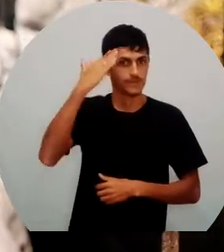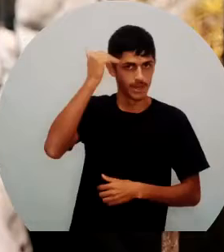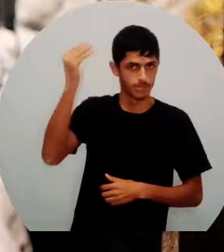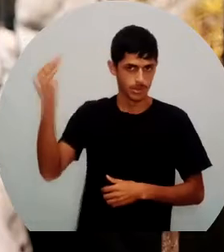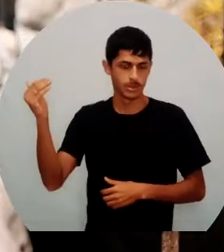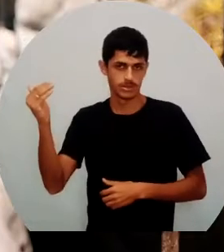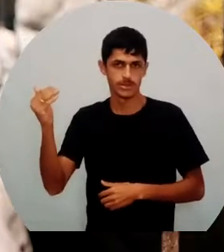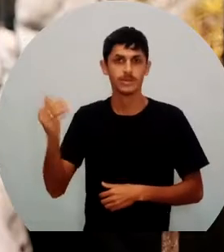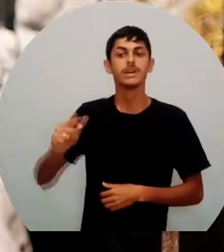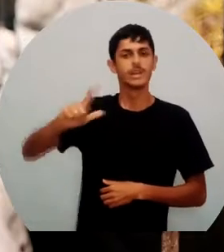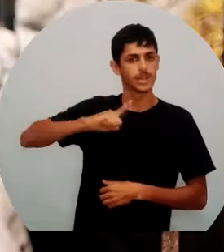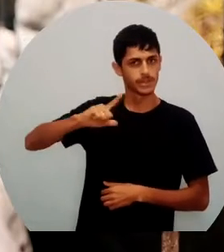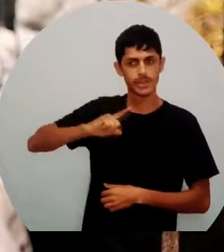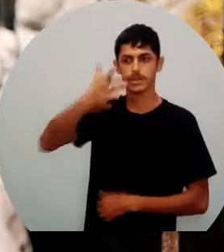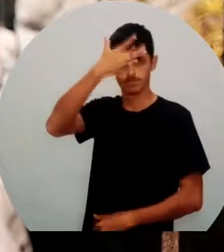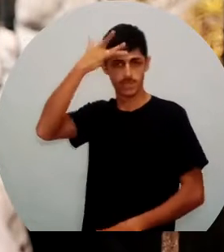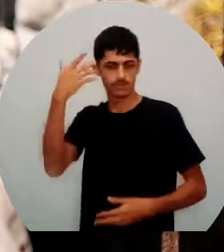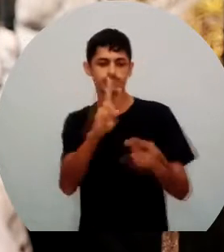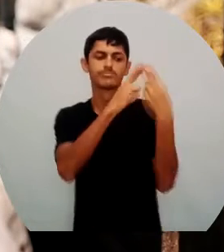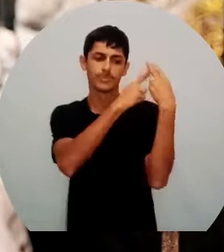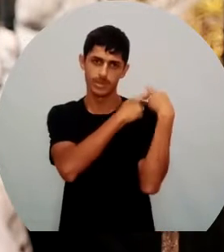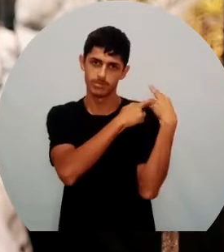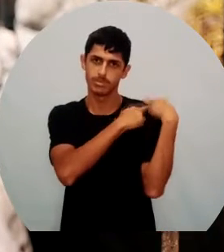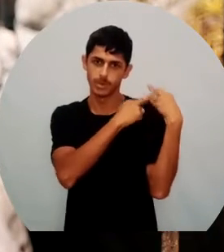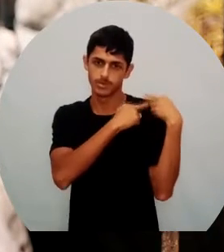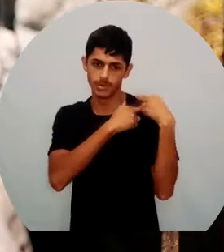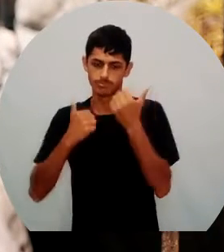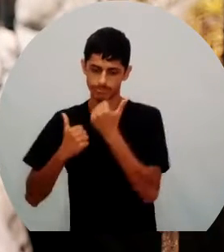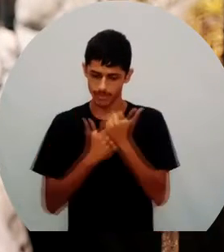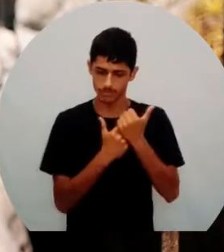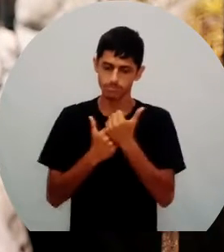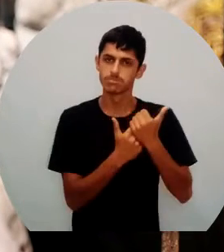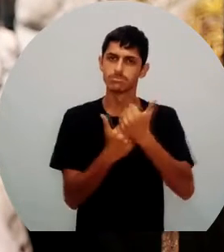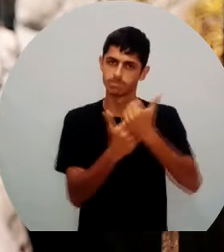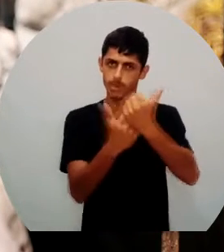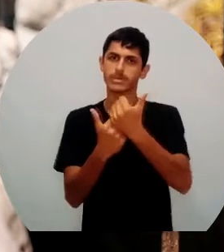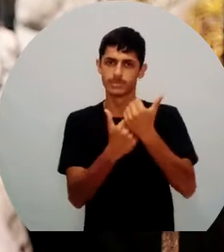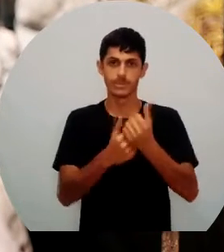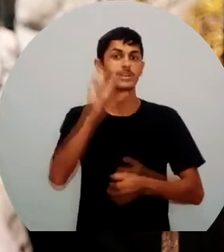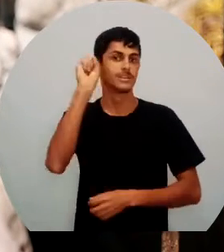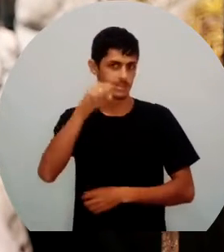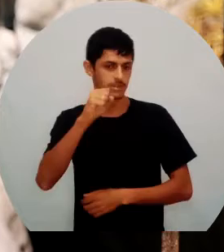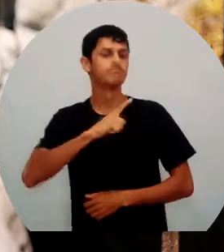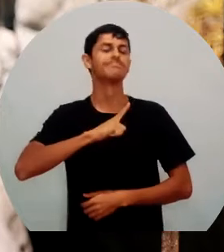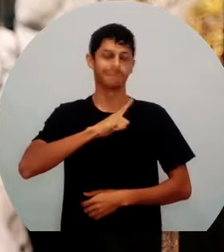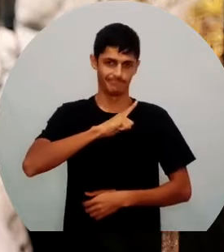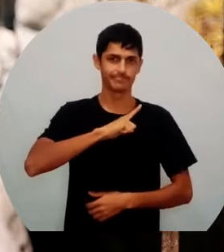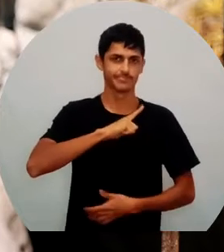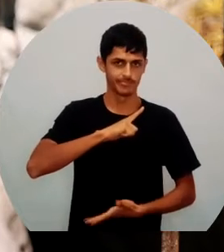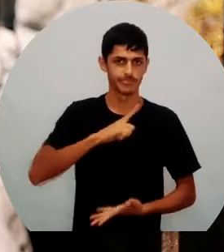guias, com grupos organizados, grupos de turismo e você vai ser auxiliado por um guia turístico